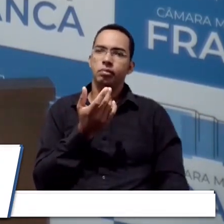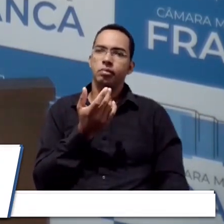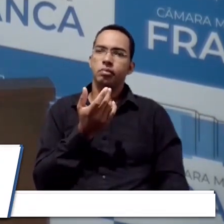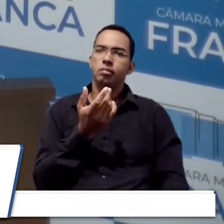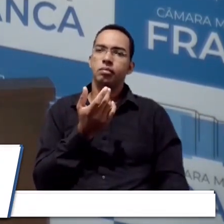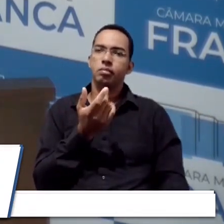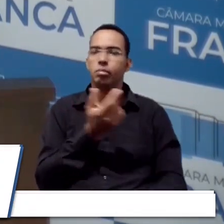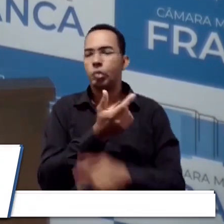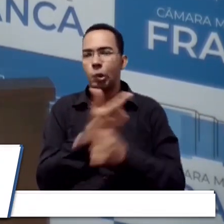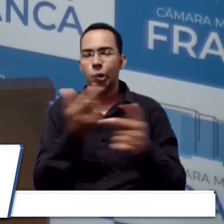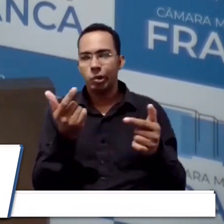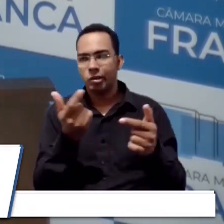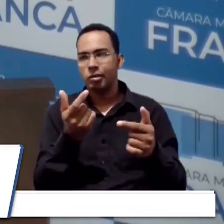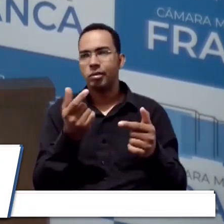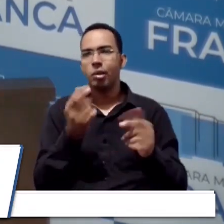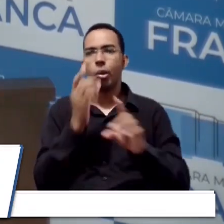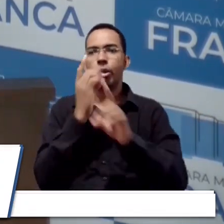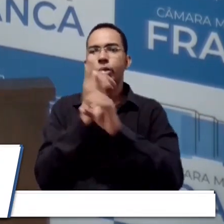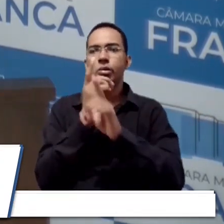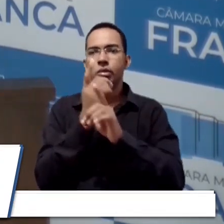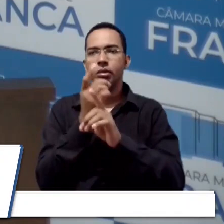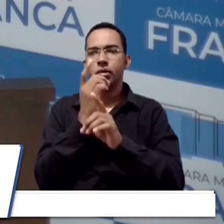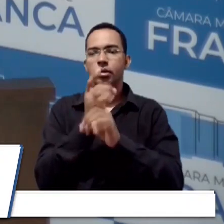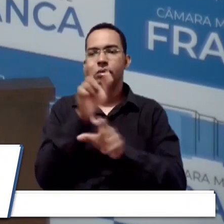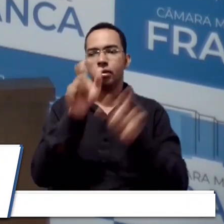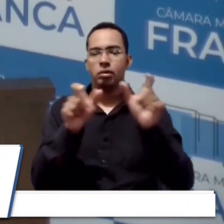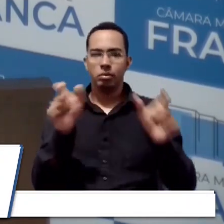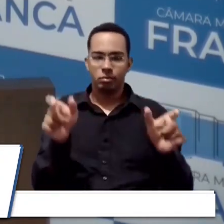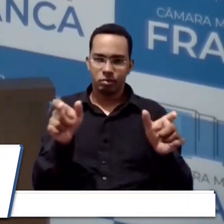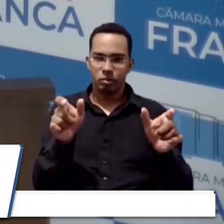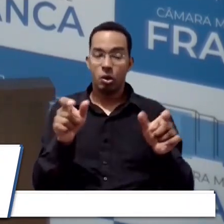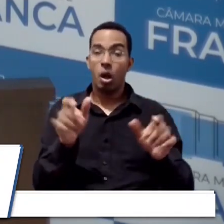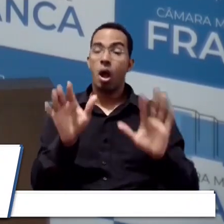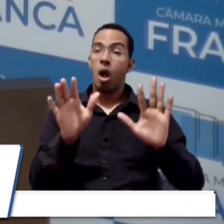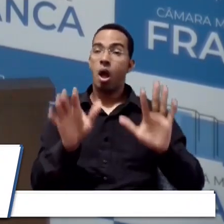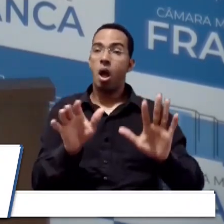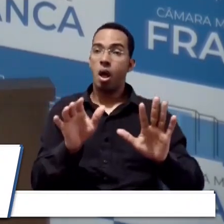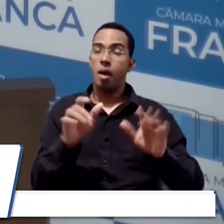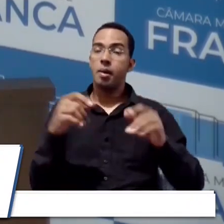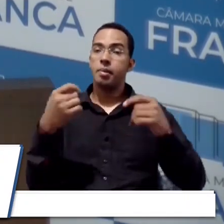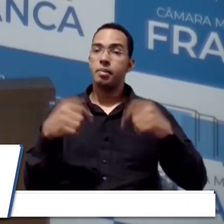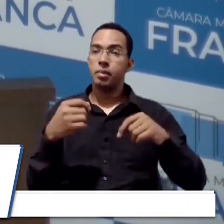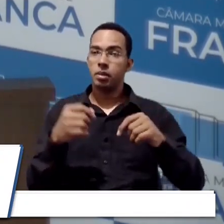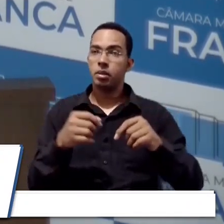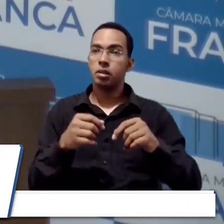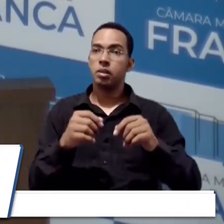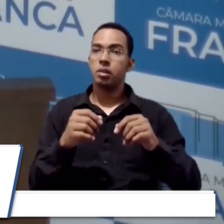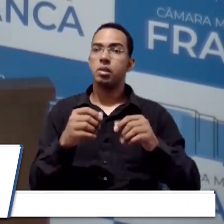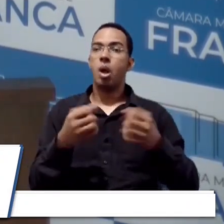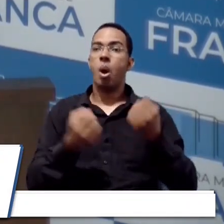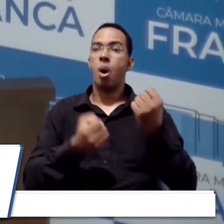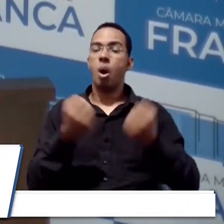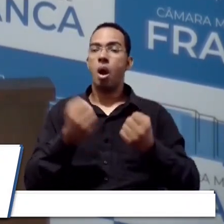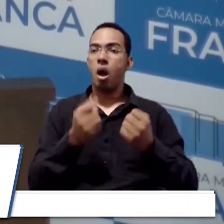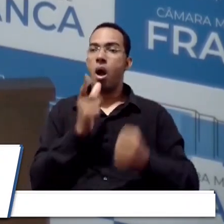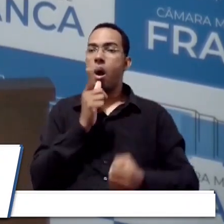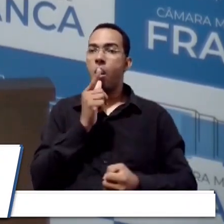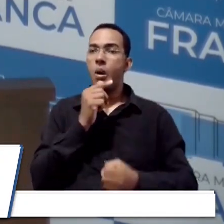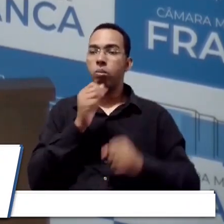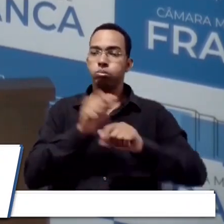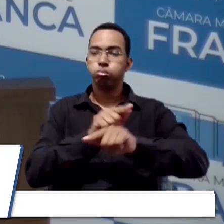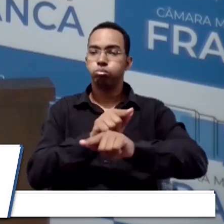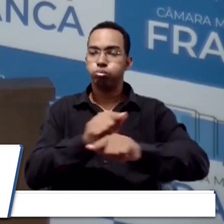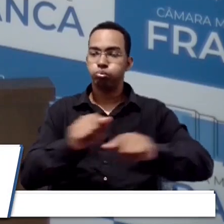não ter tido um atendimento digno às pessoas. Outra, precisaram de um caminhão-pipa hoje de manhã para fazer a limpeza